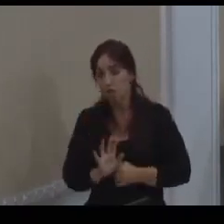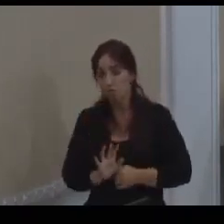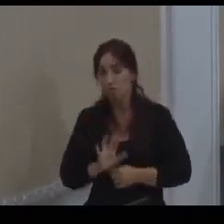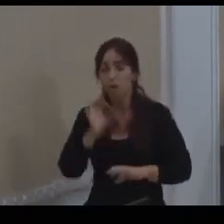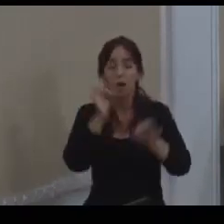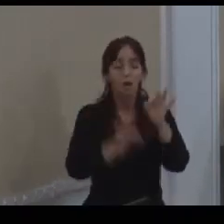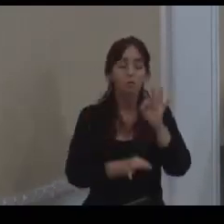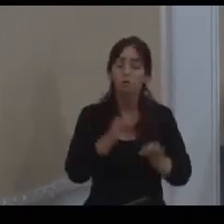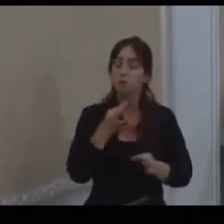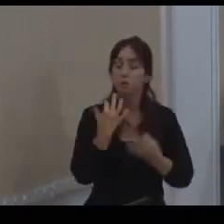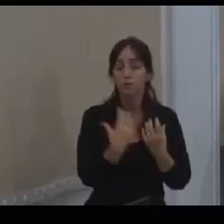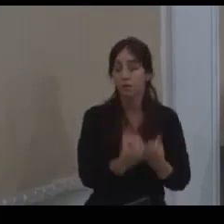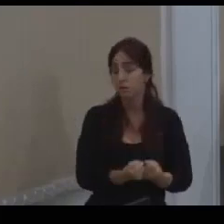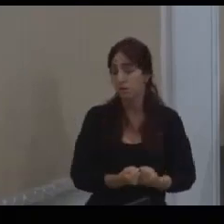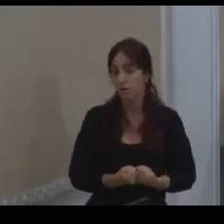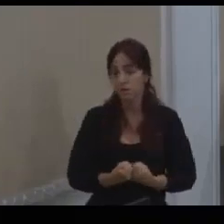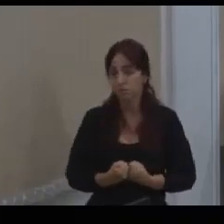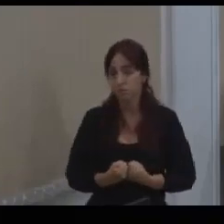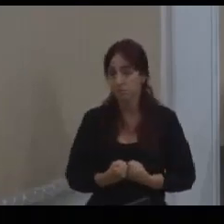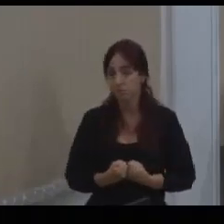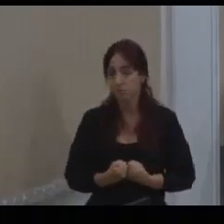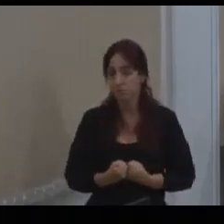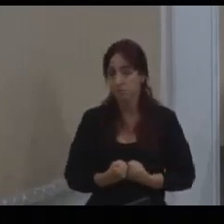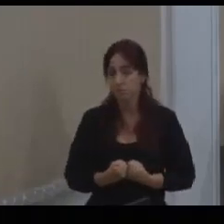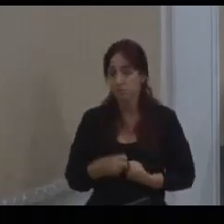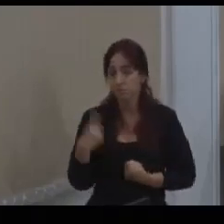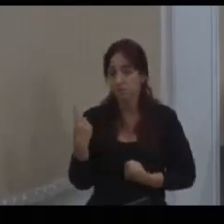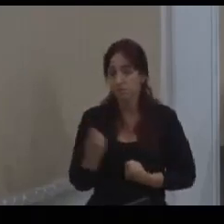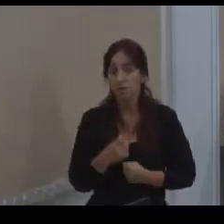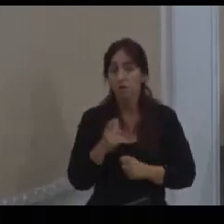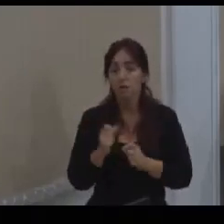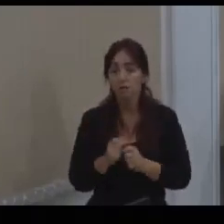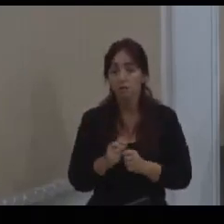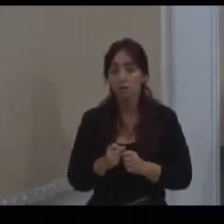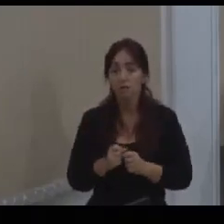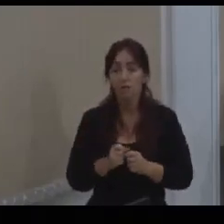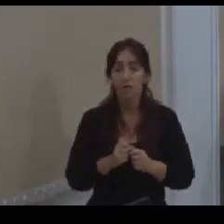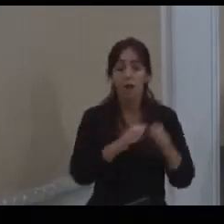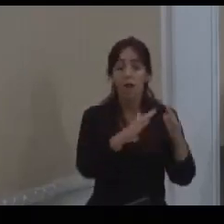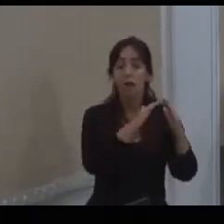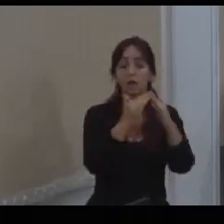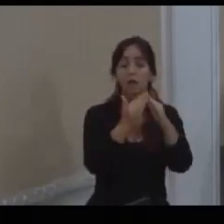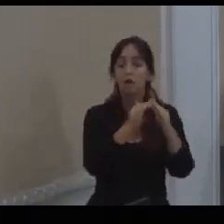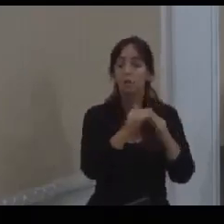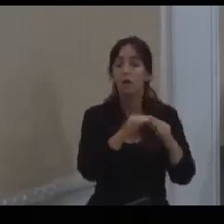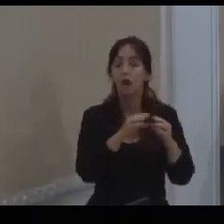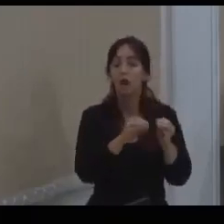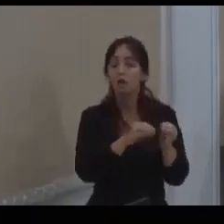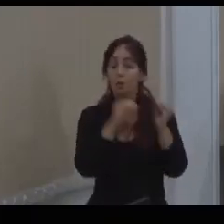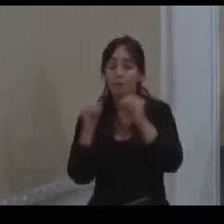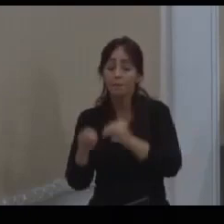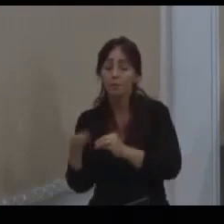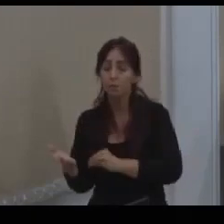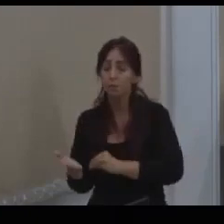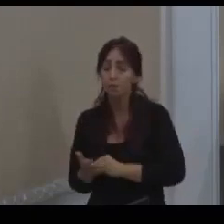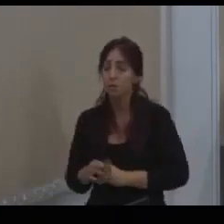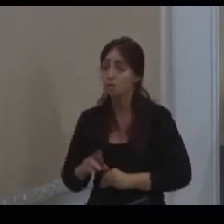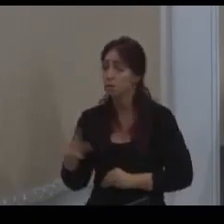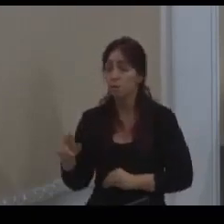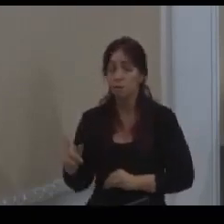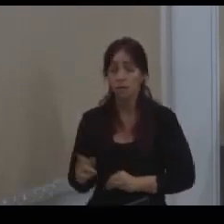permitirá que a gente remova aquele aglomerado e verticalize aquilo. Não é